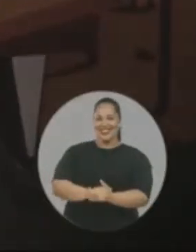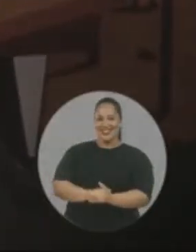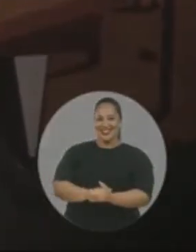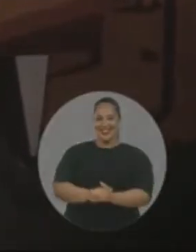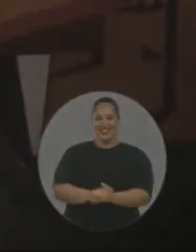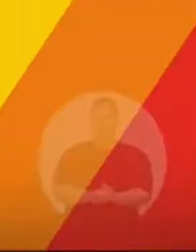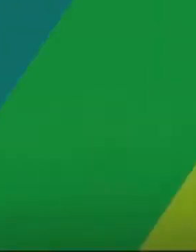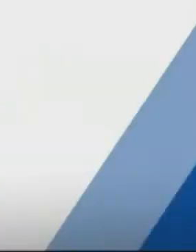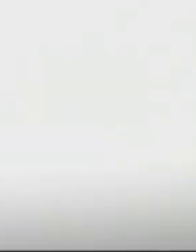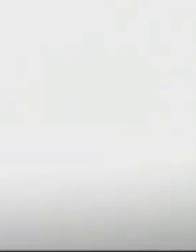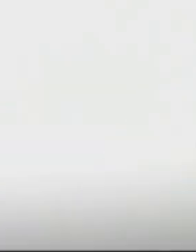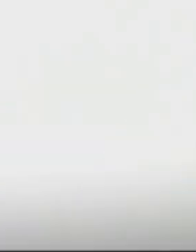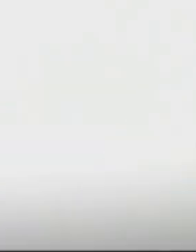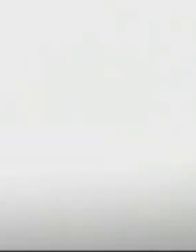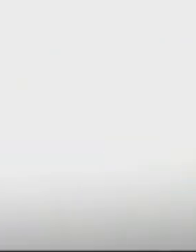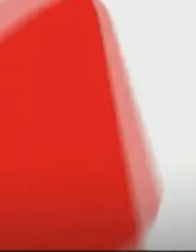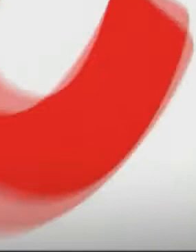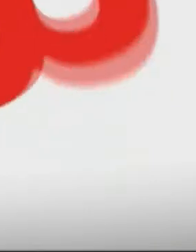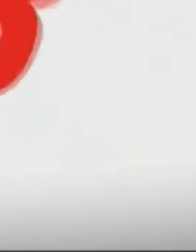é preze.